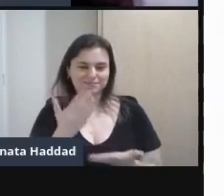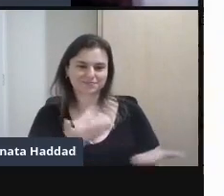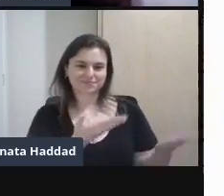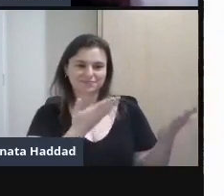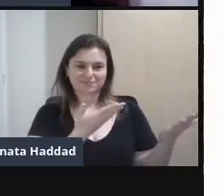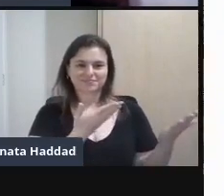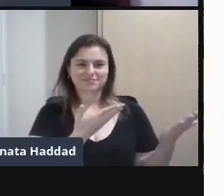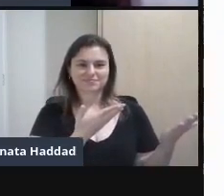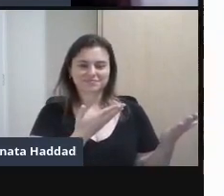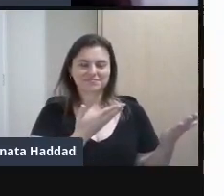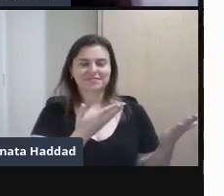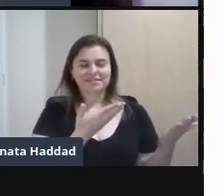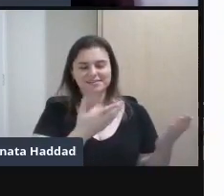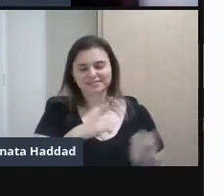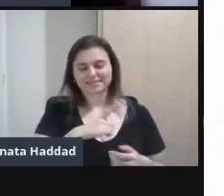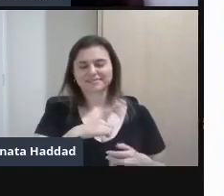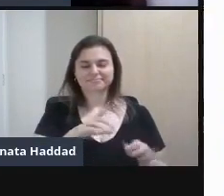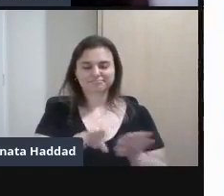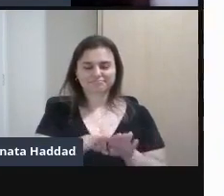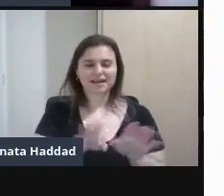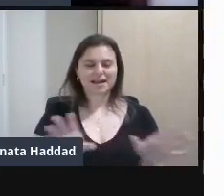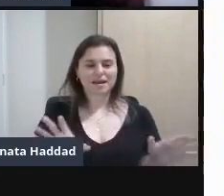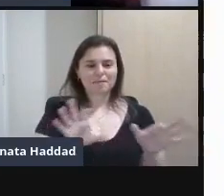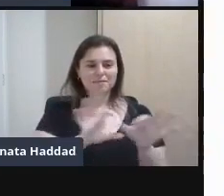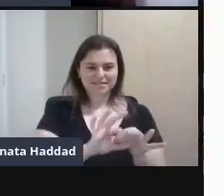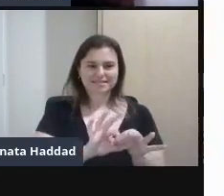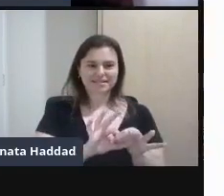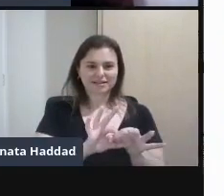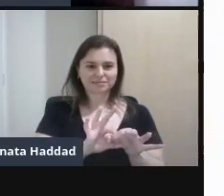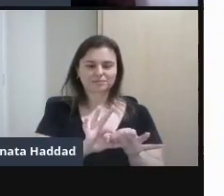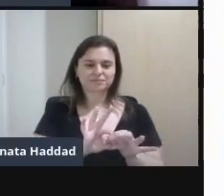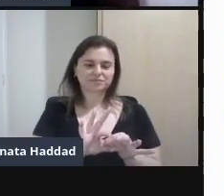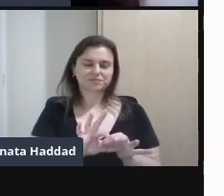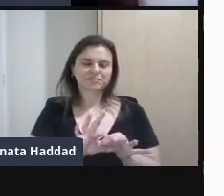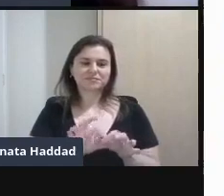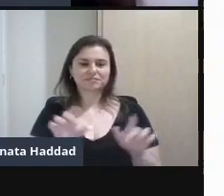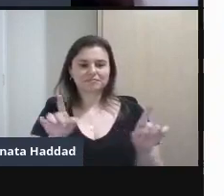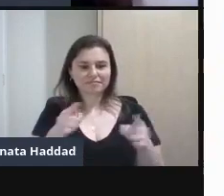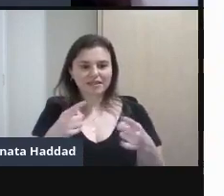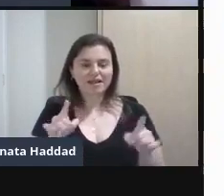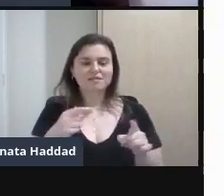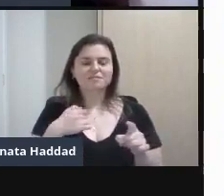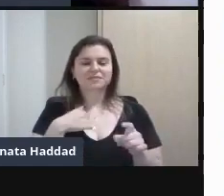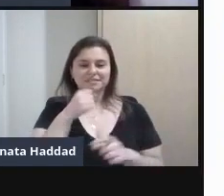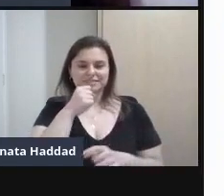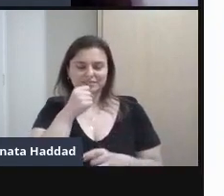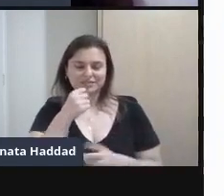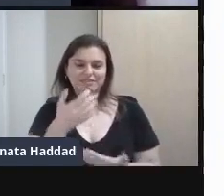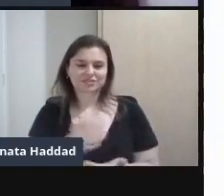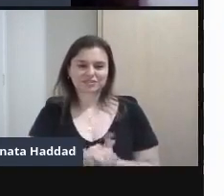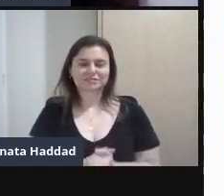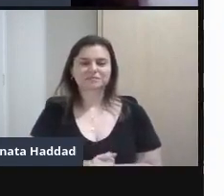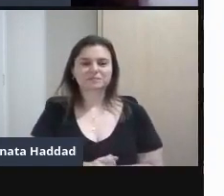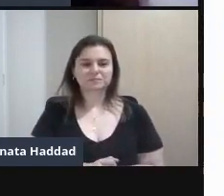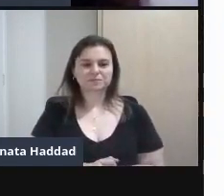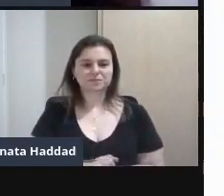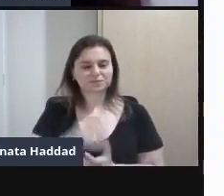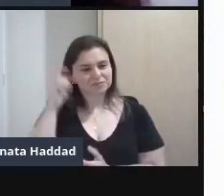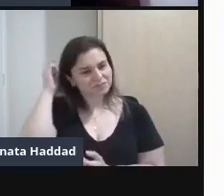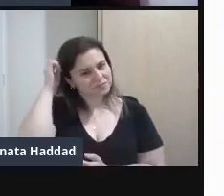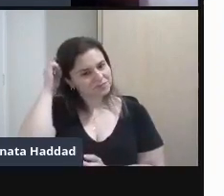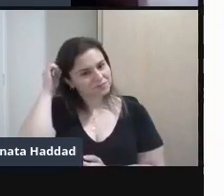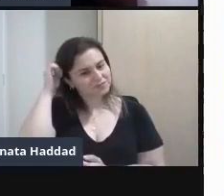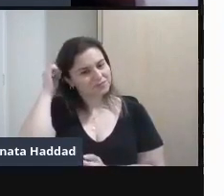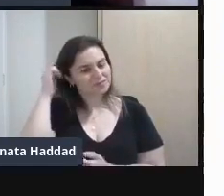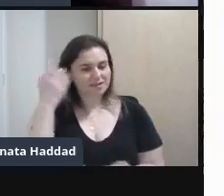parcerias Uma super parceria Ela é uma mulher Que é uma cantora Uma artista Que também Se relaciona